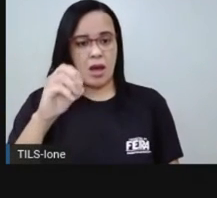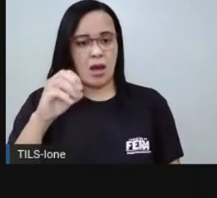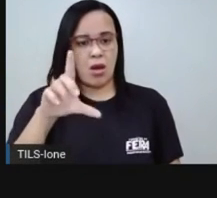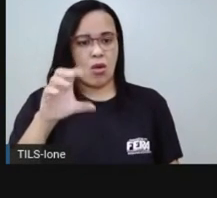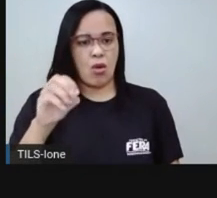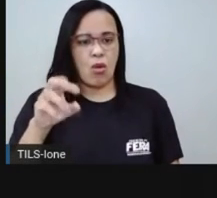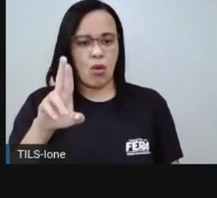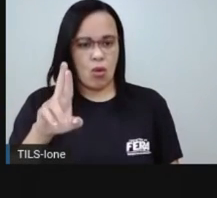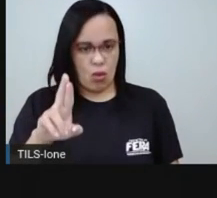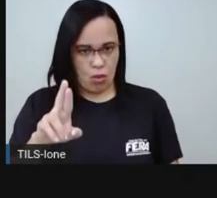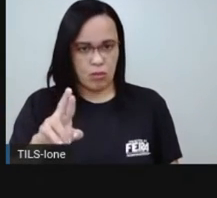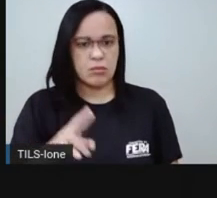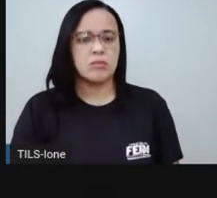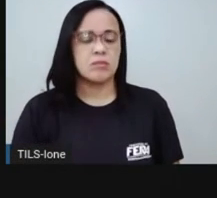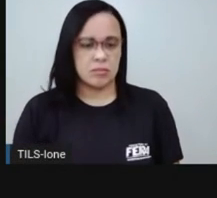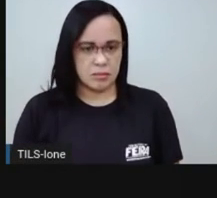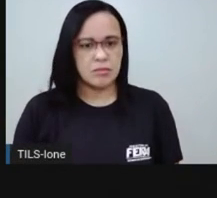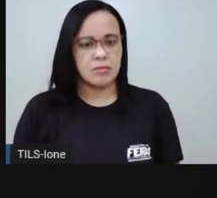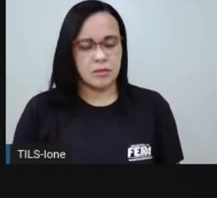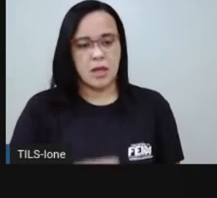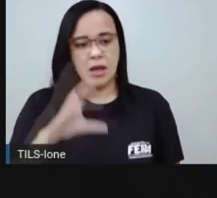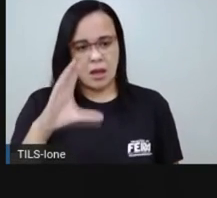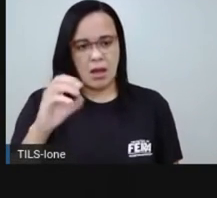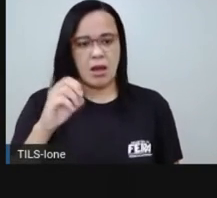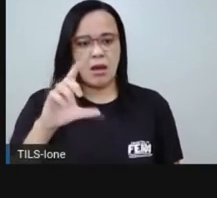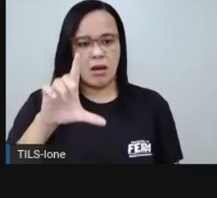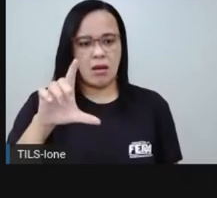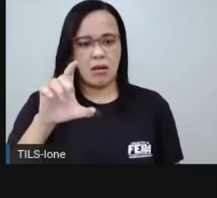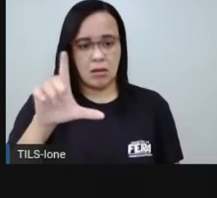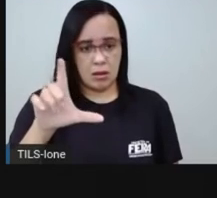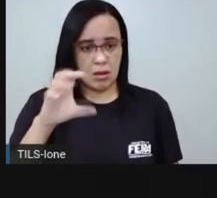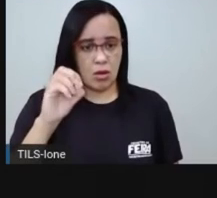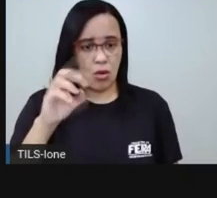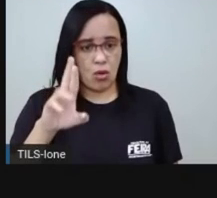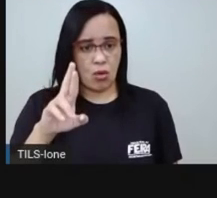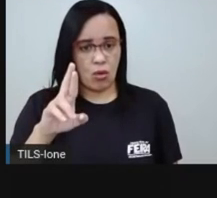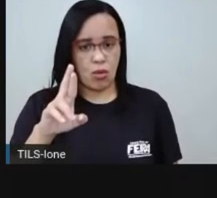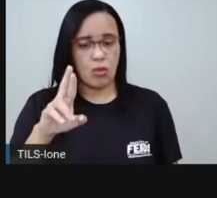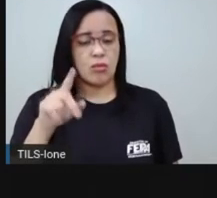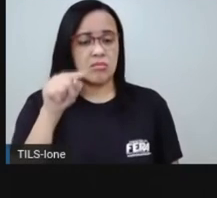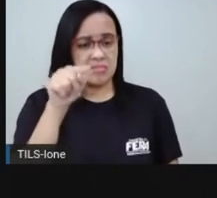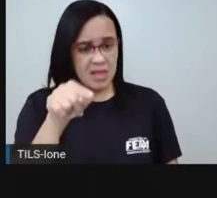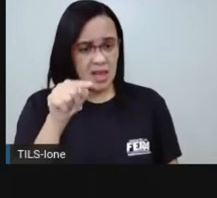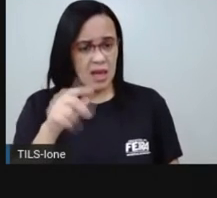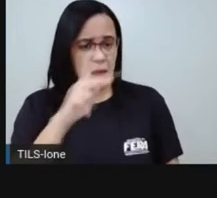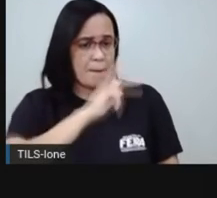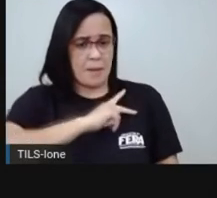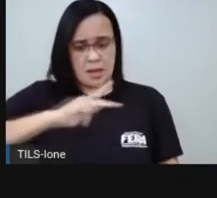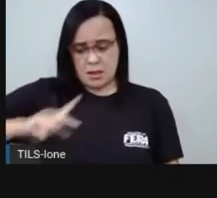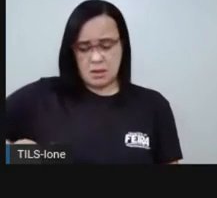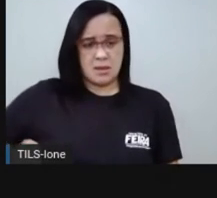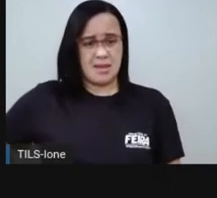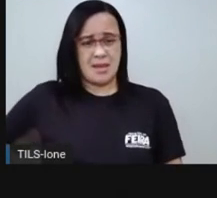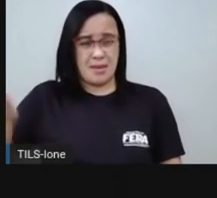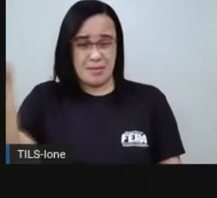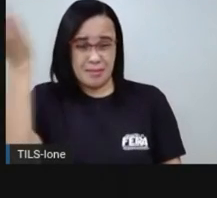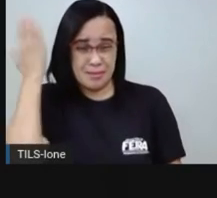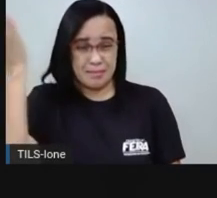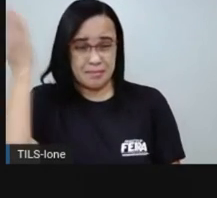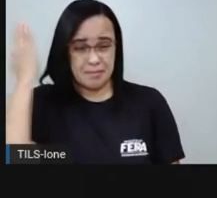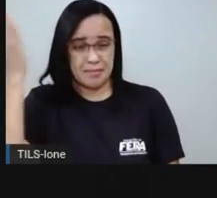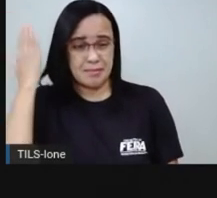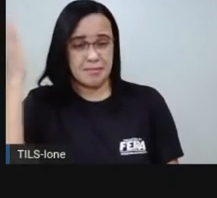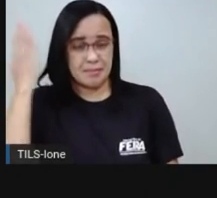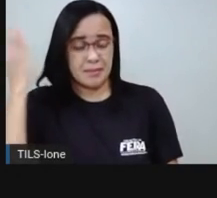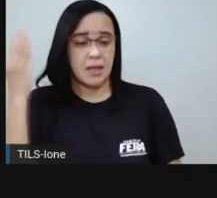do Brasil então assim é uma época que o Brasil ainda vivia as herências da